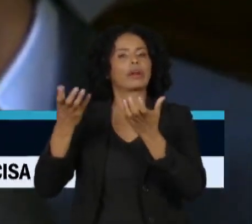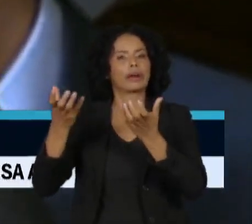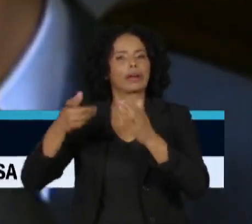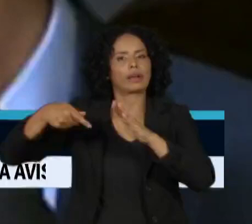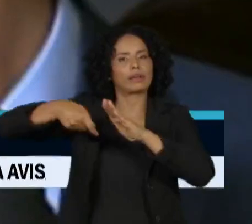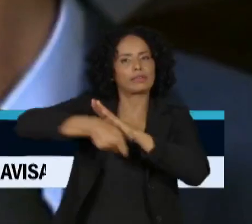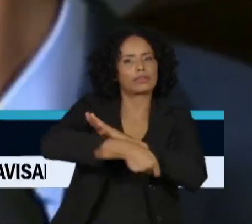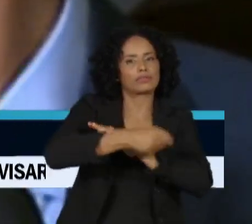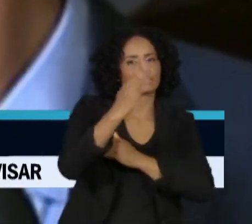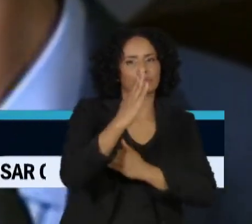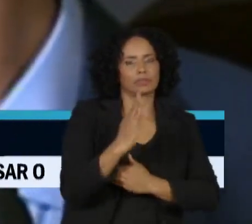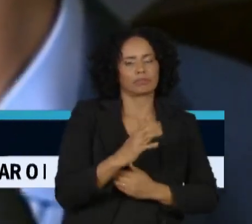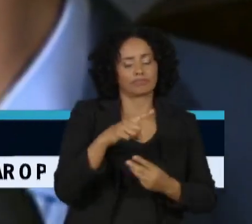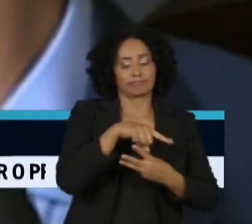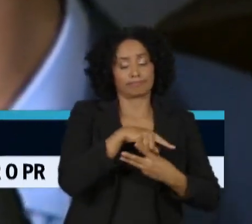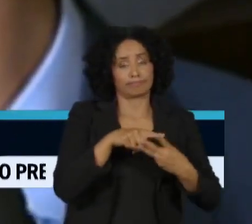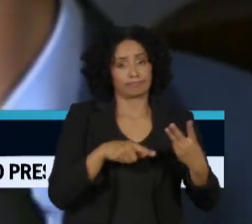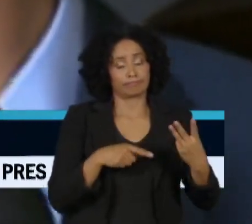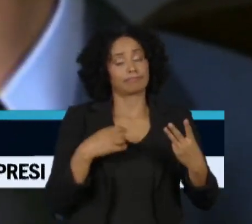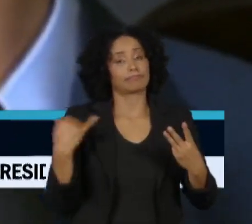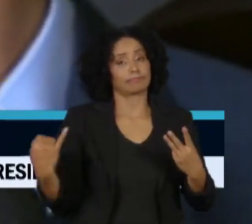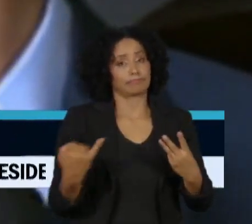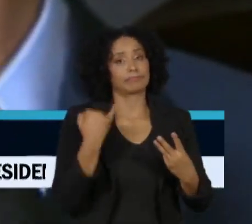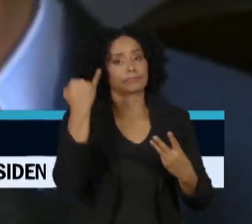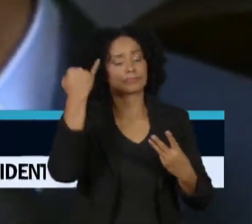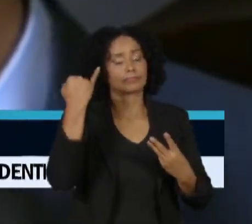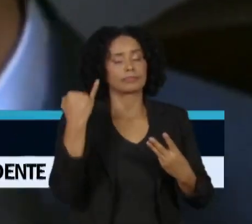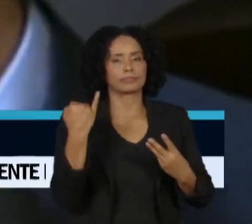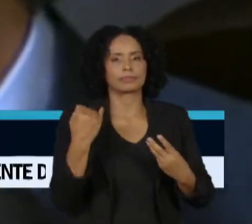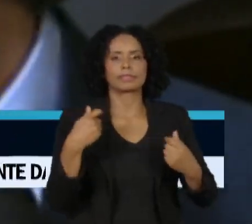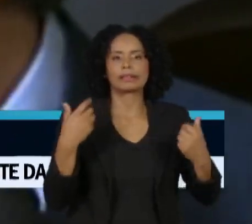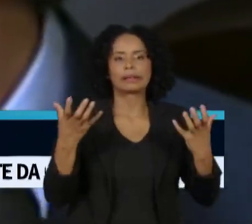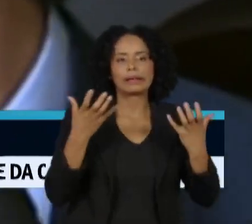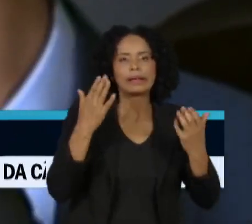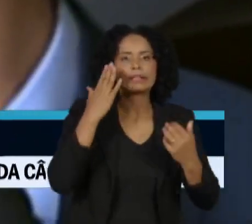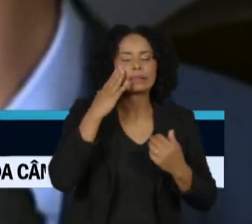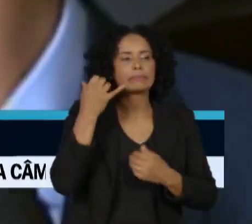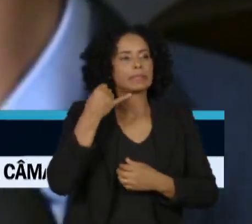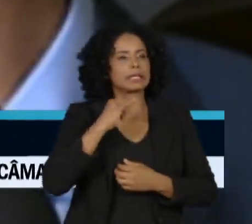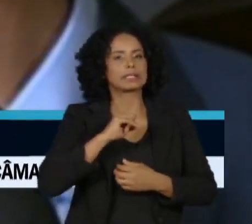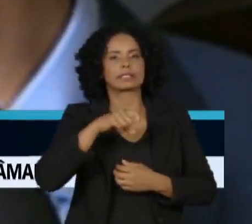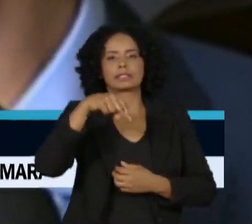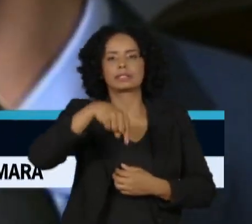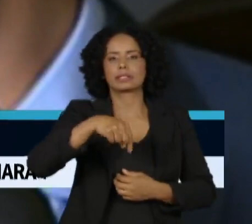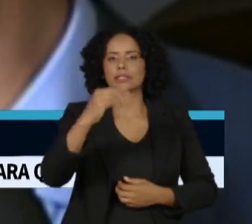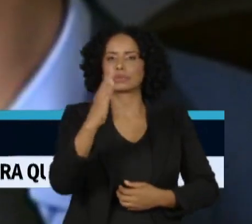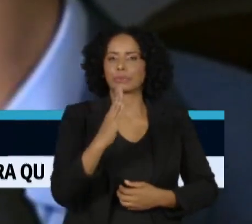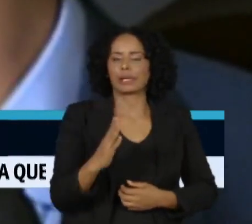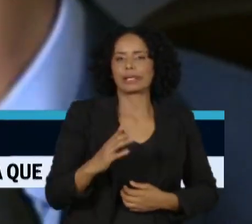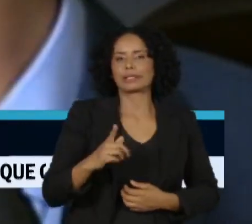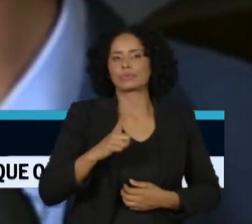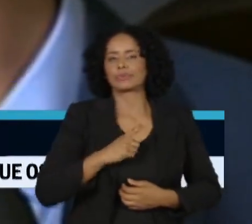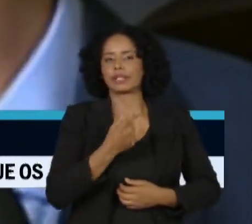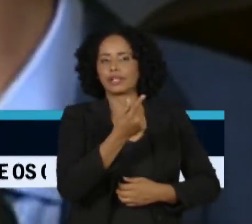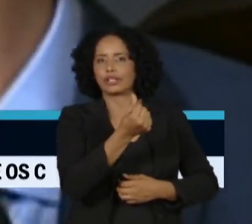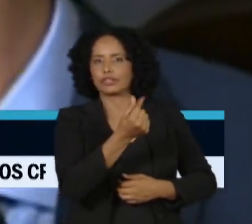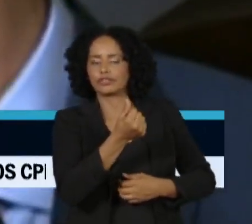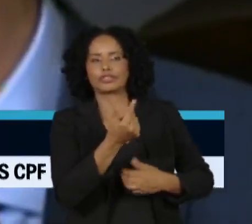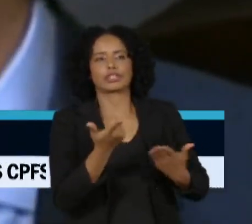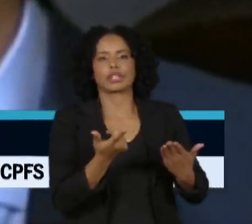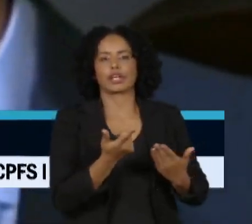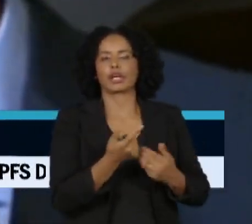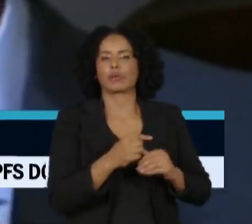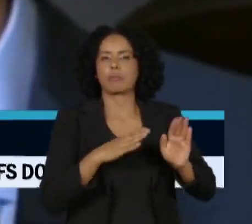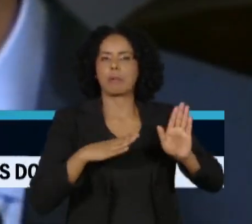essas três questões têm que caminhar juntas. Querem saber se as contas brasileiras vão fechar, no azul,